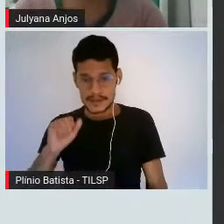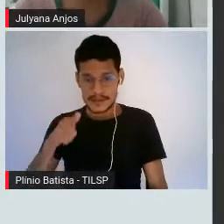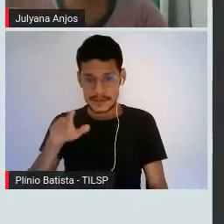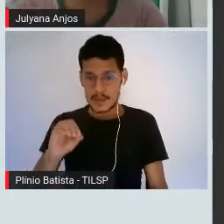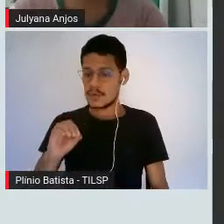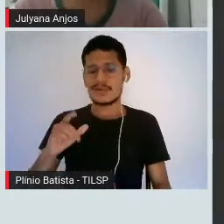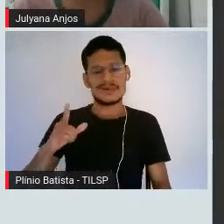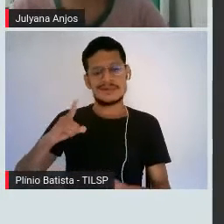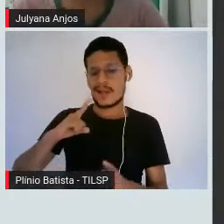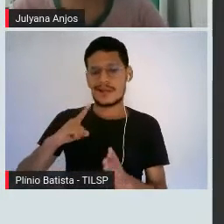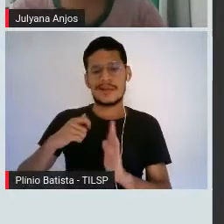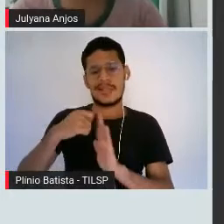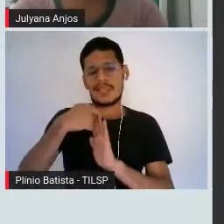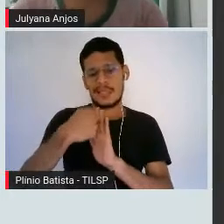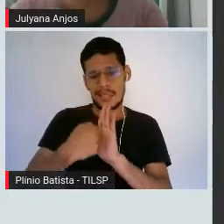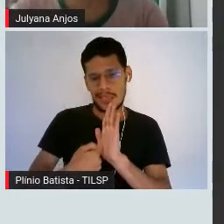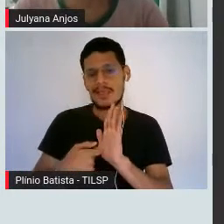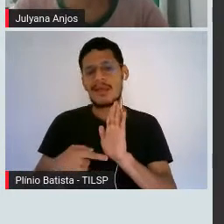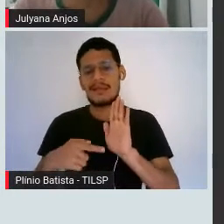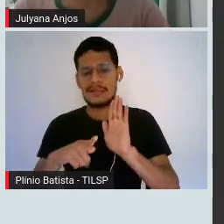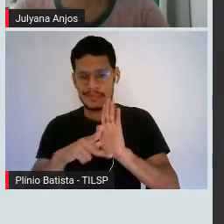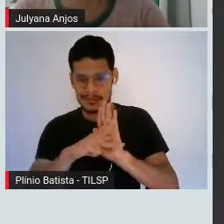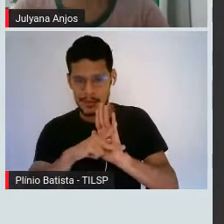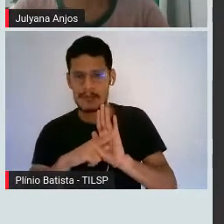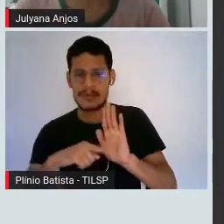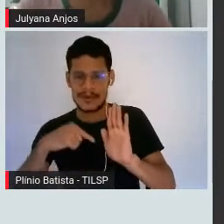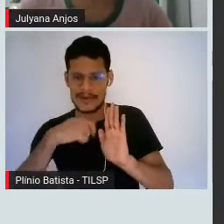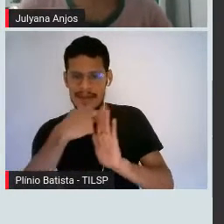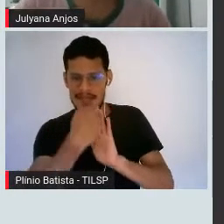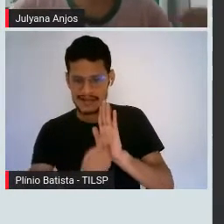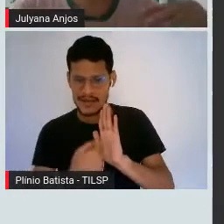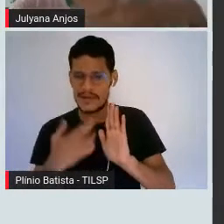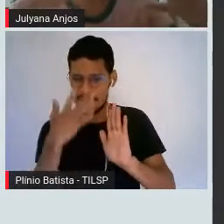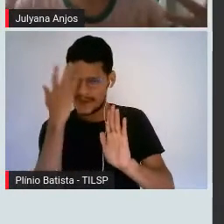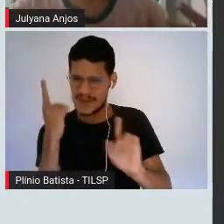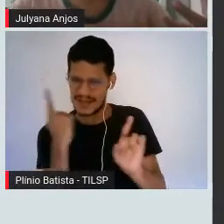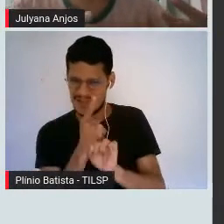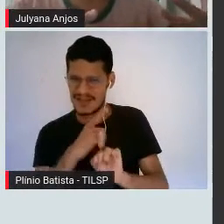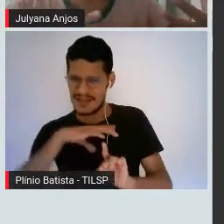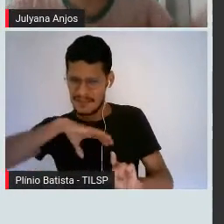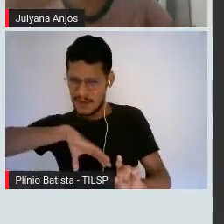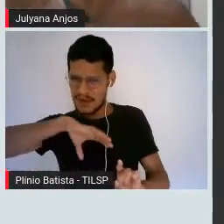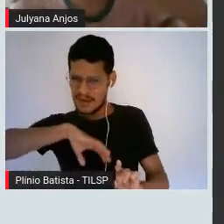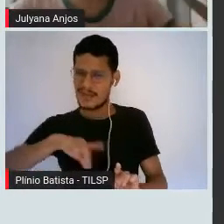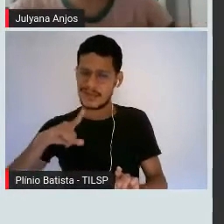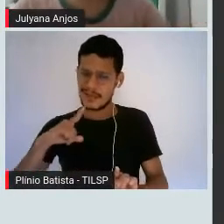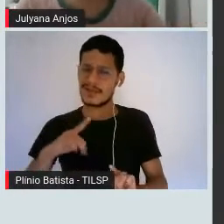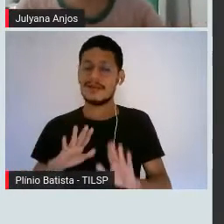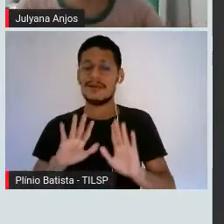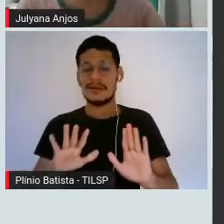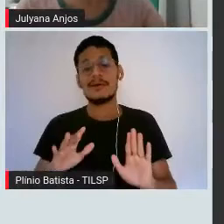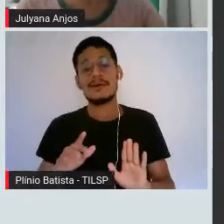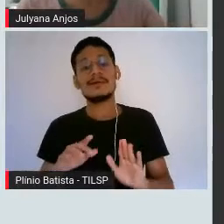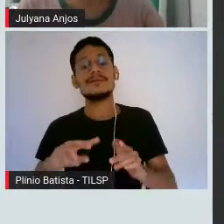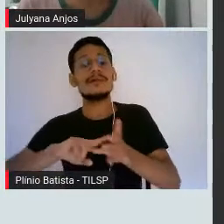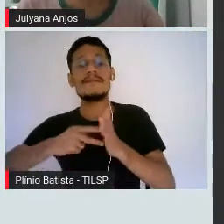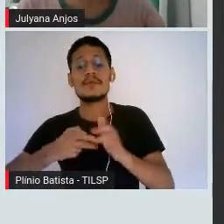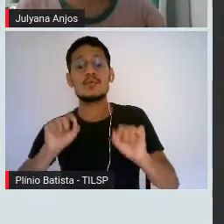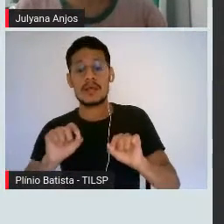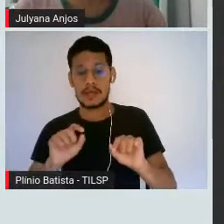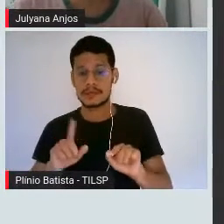né? Que a gente tem que ser coeso no nosso texto. E o que significa isso? Que a gente tem que ter um texto com o que unifique as partes.